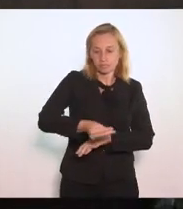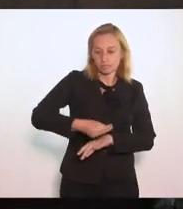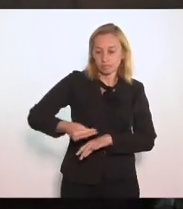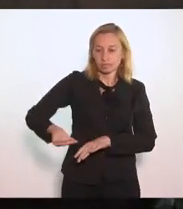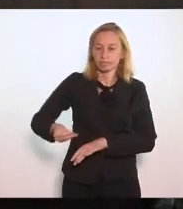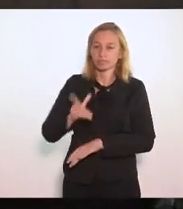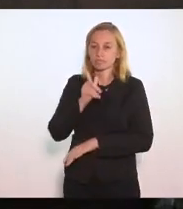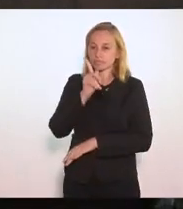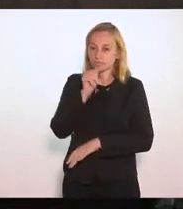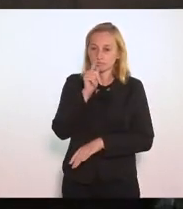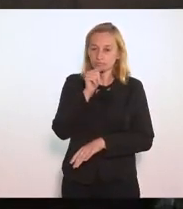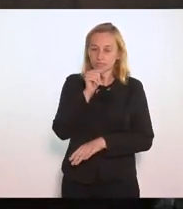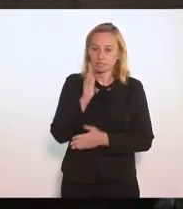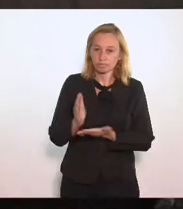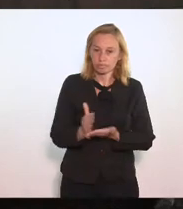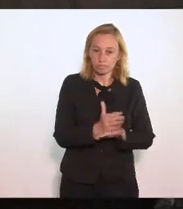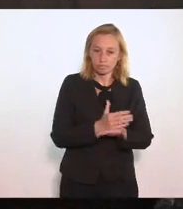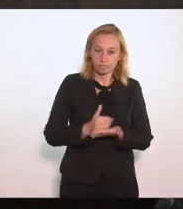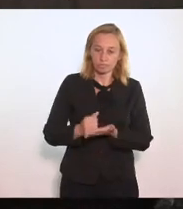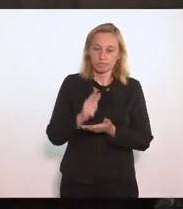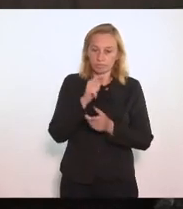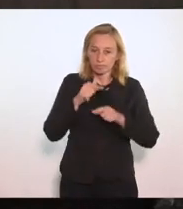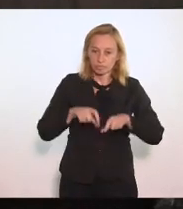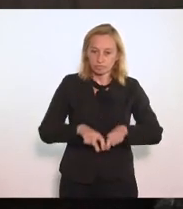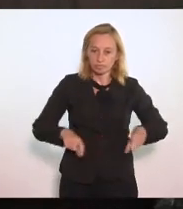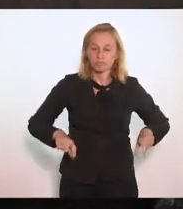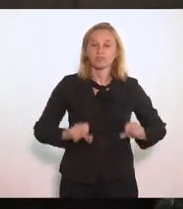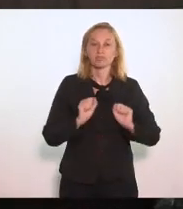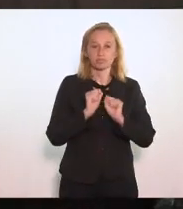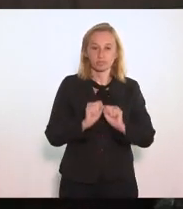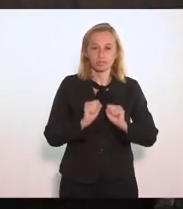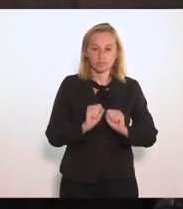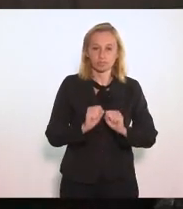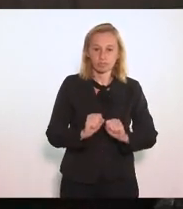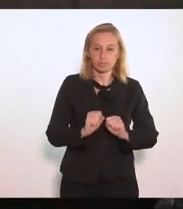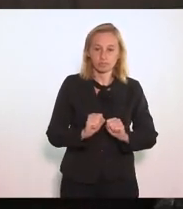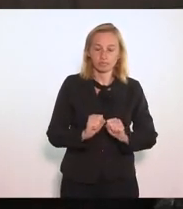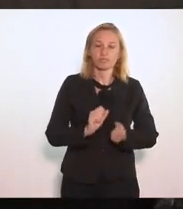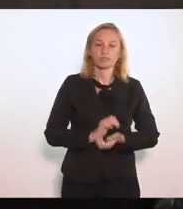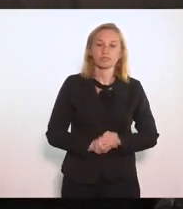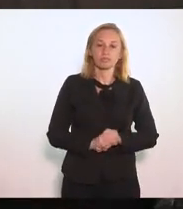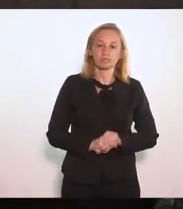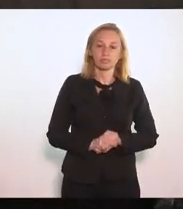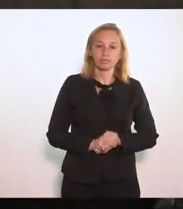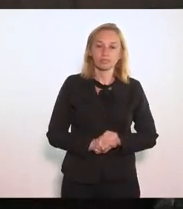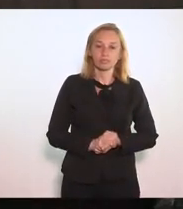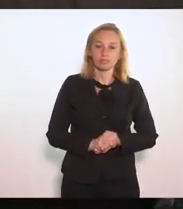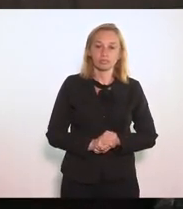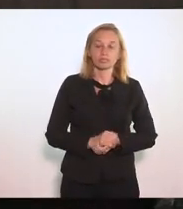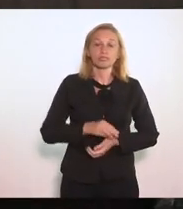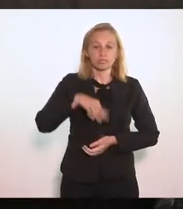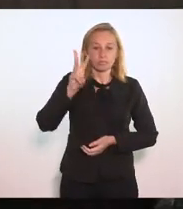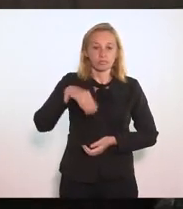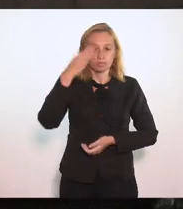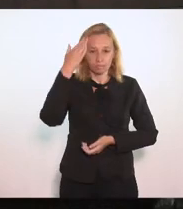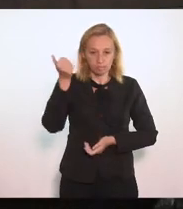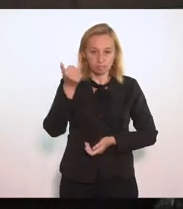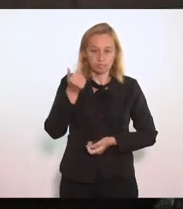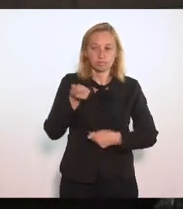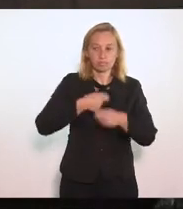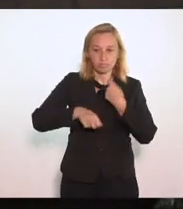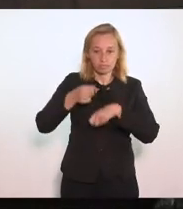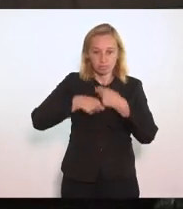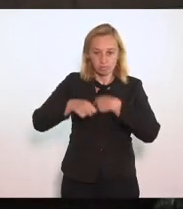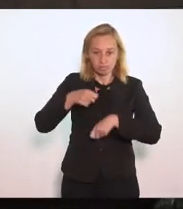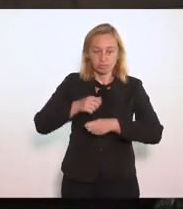A coleta E tratamento Desse esgoto Pode E deve ser Concedido Para quem Sabe fazer Para quem Tem